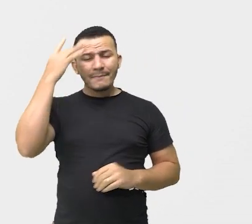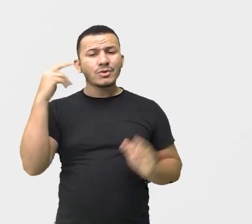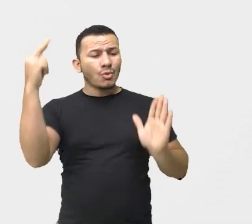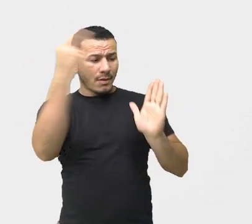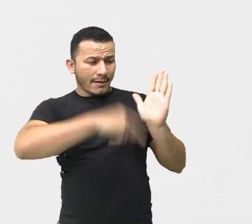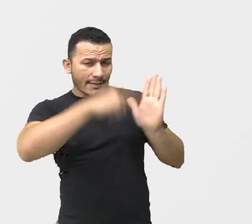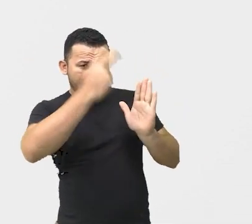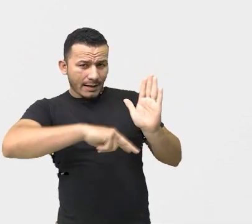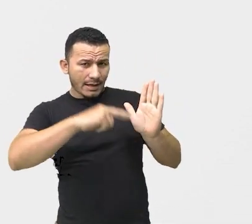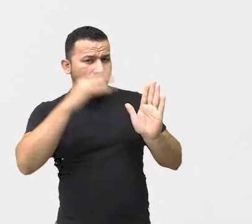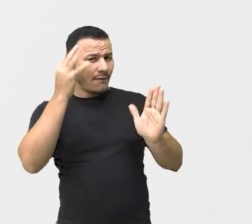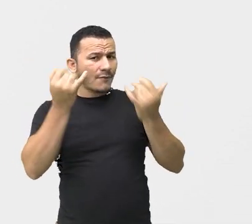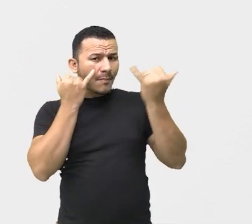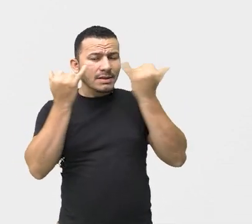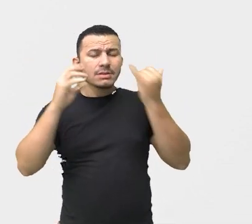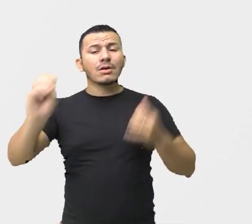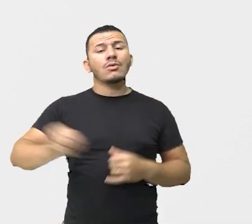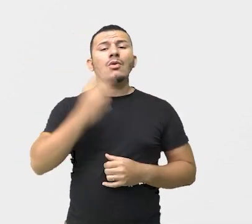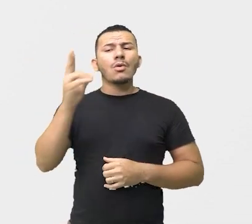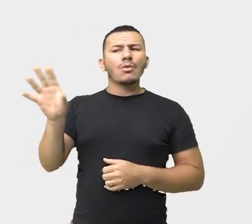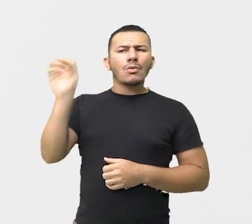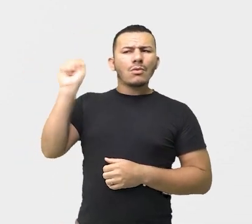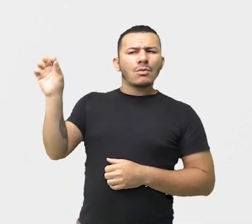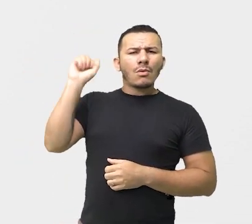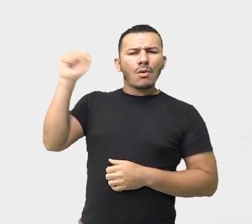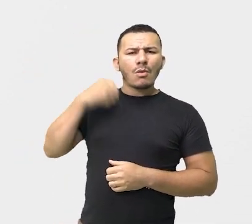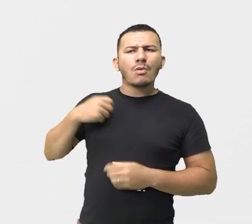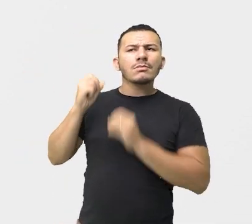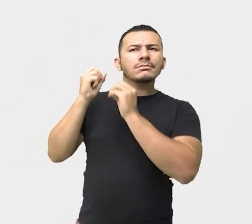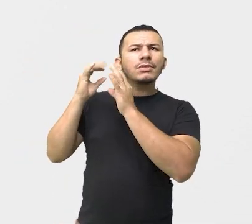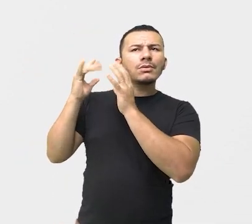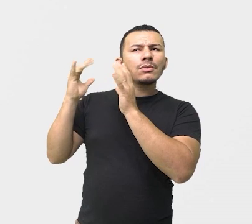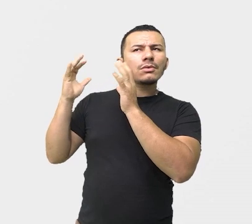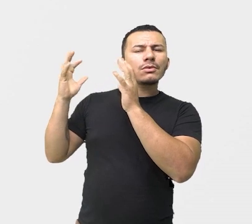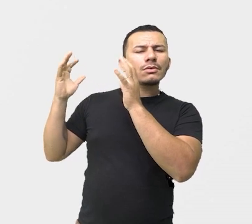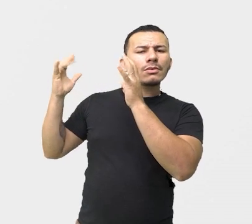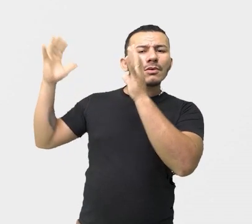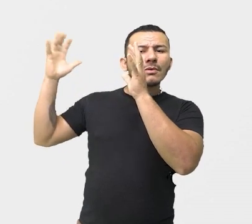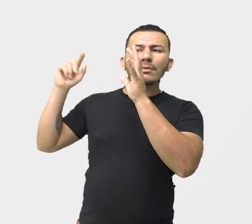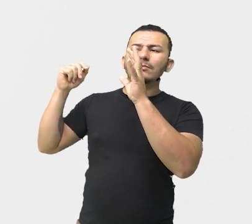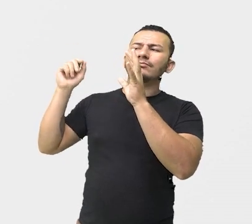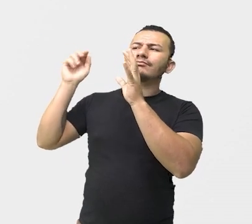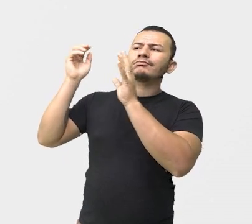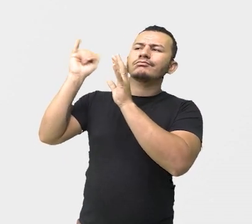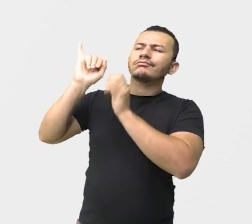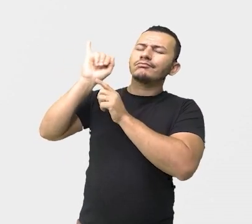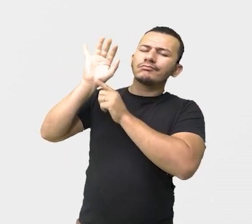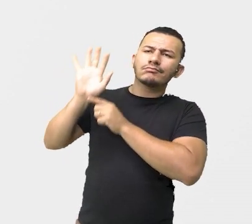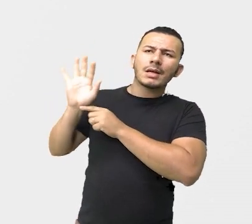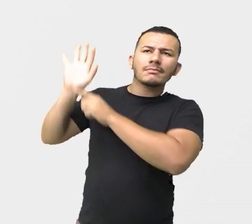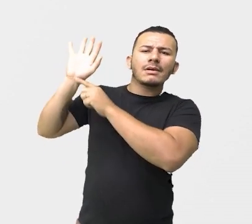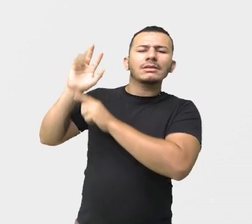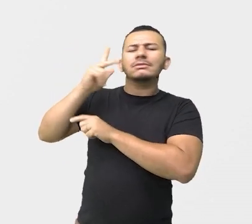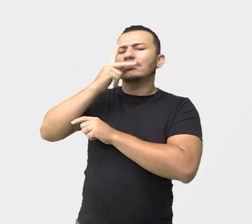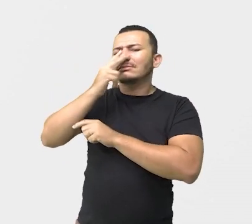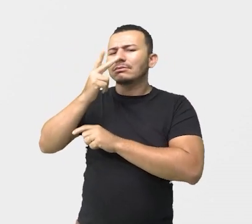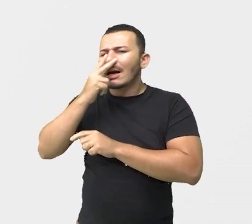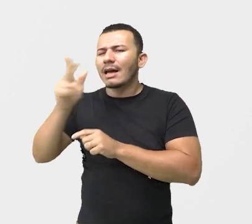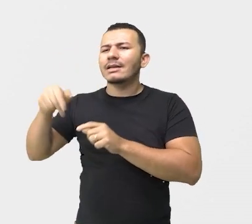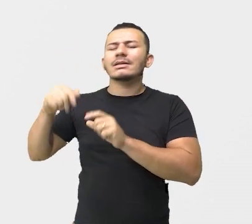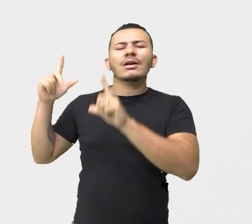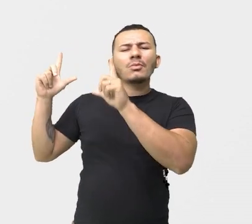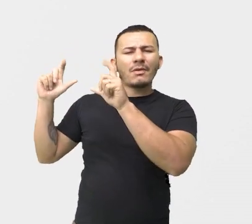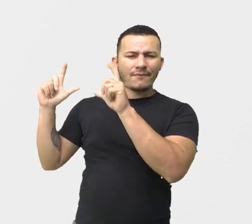escuta esse tipo de texto forma uma imagem na mente, como nós já comentamos, de como se fosse, como se visse uma